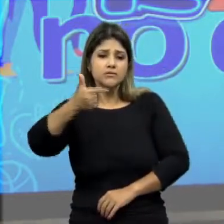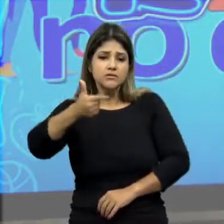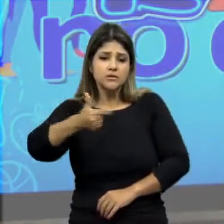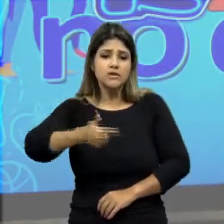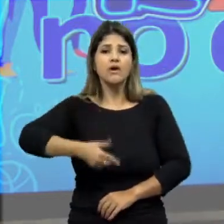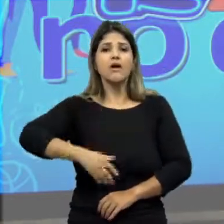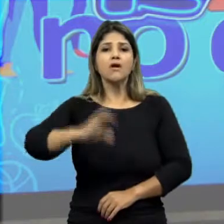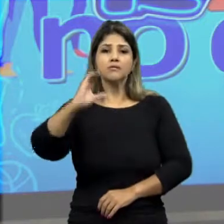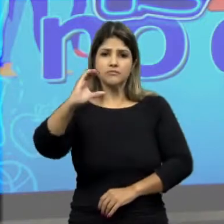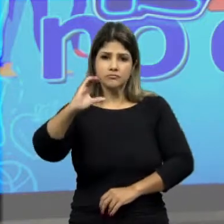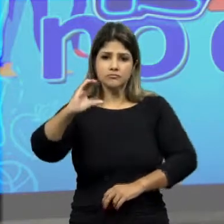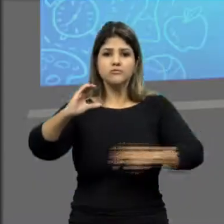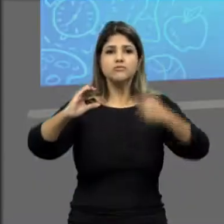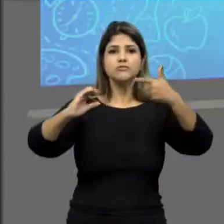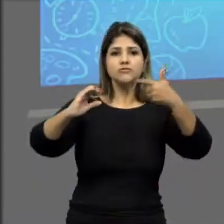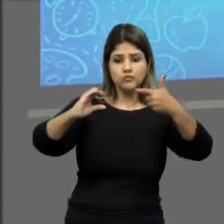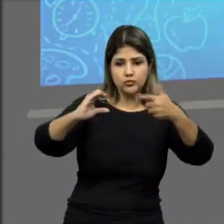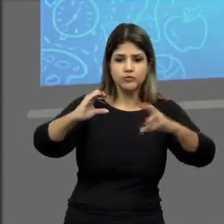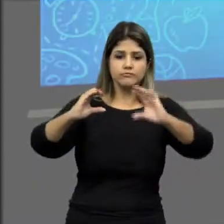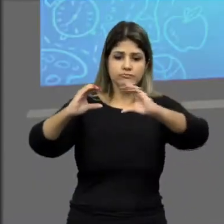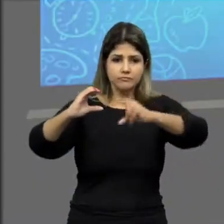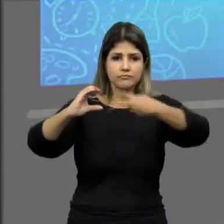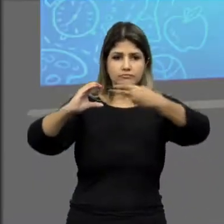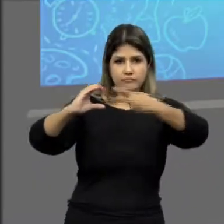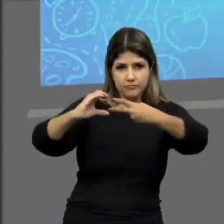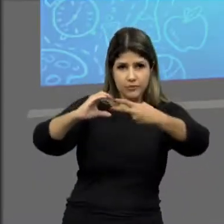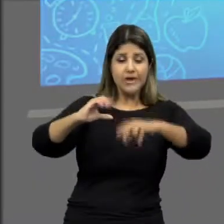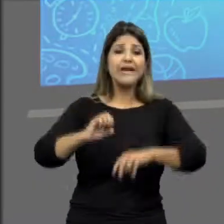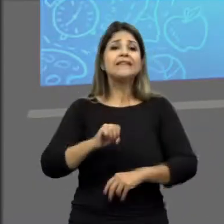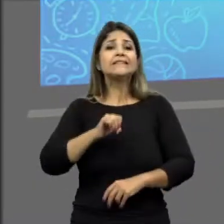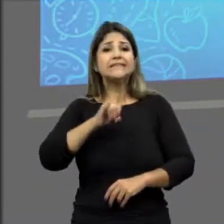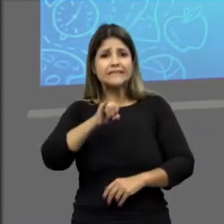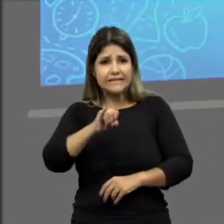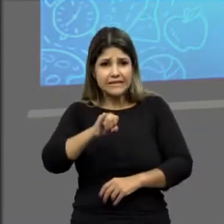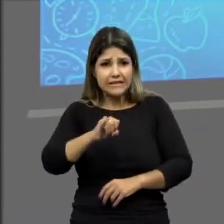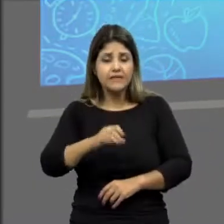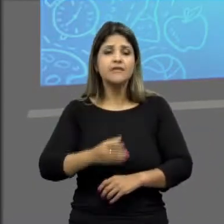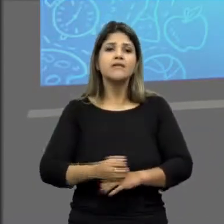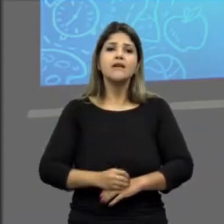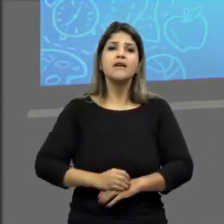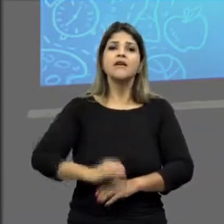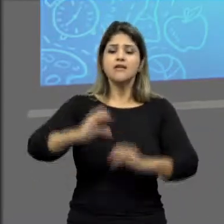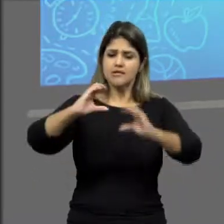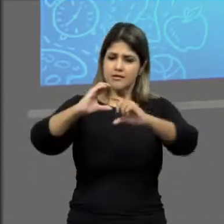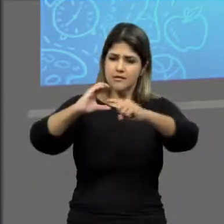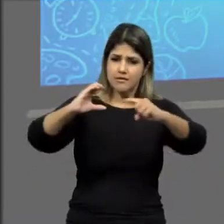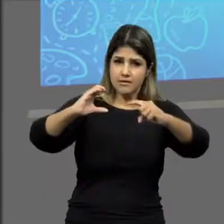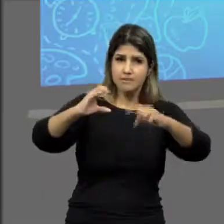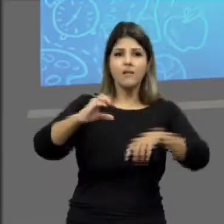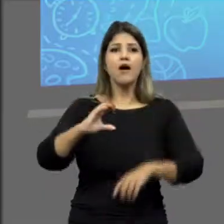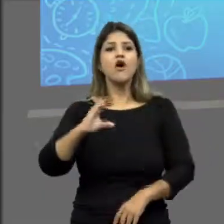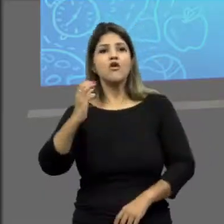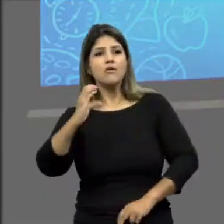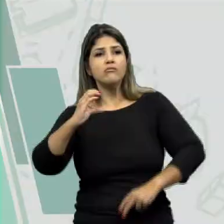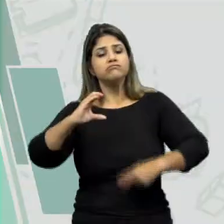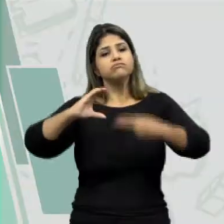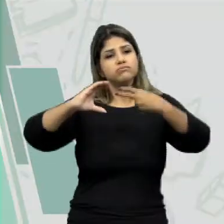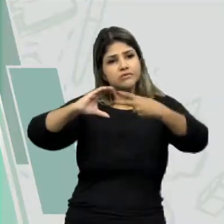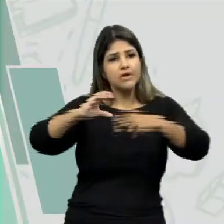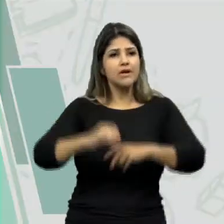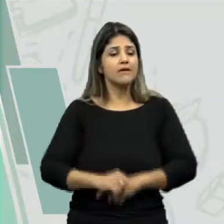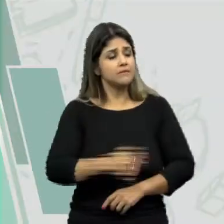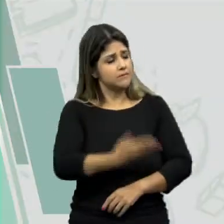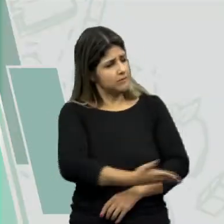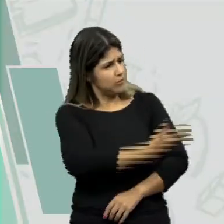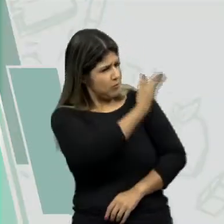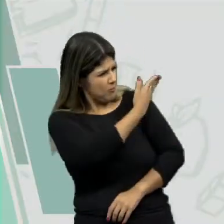que se liga a apenas dois carbonos. Se você observar, nessas estruturas você só tem carbonos primários e secundários. Você está